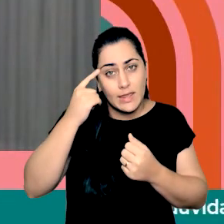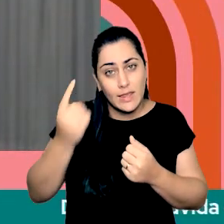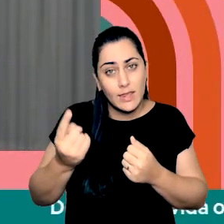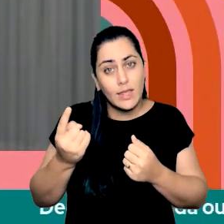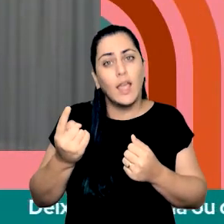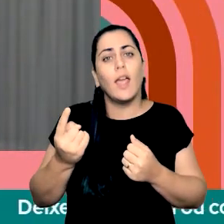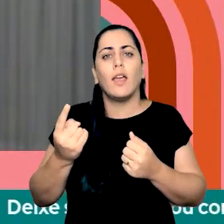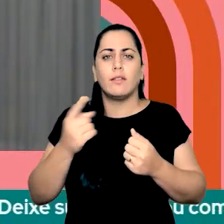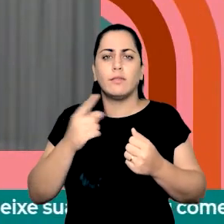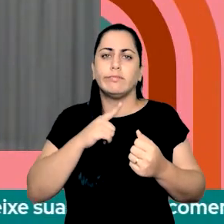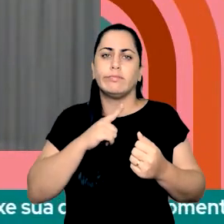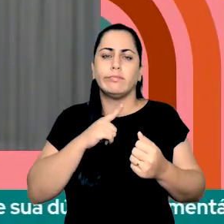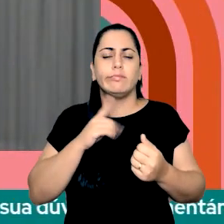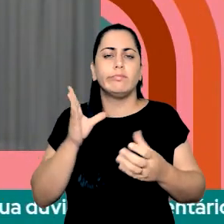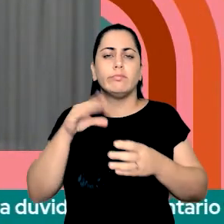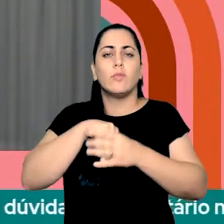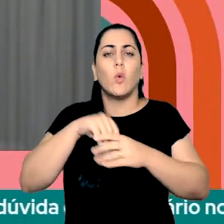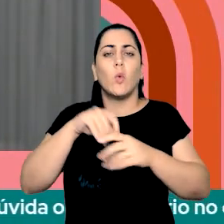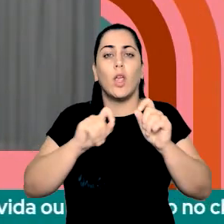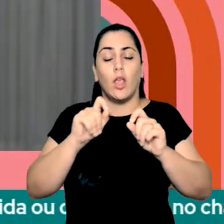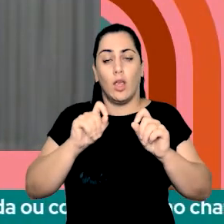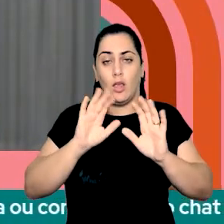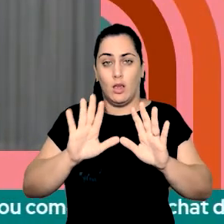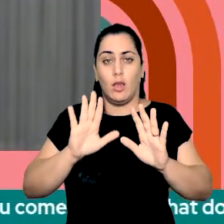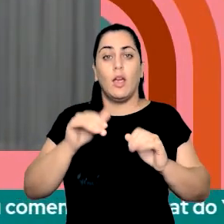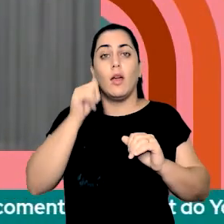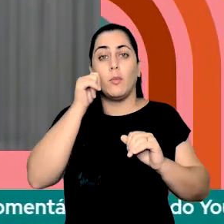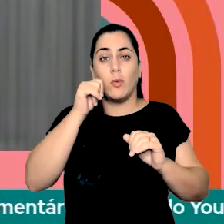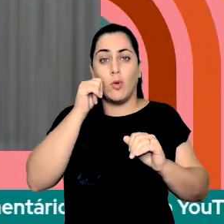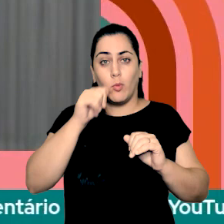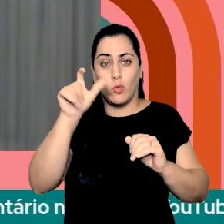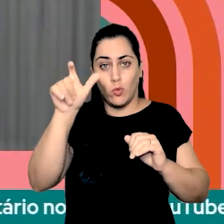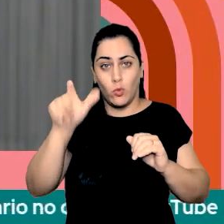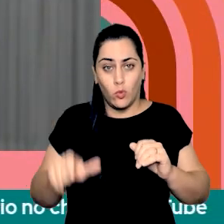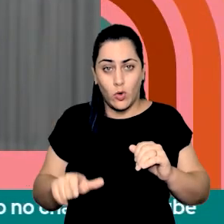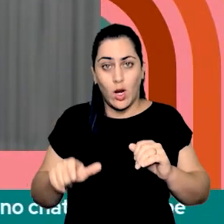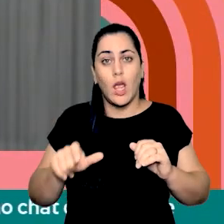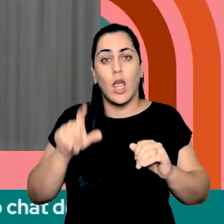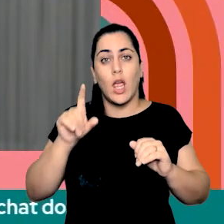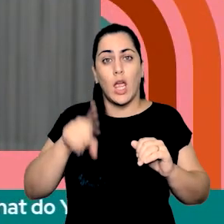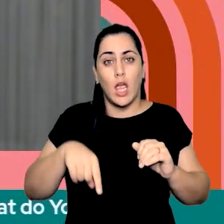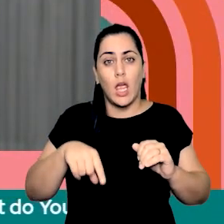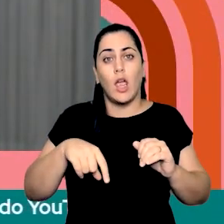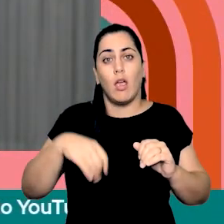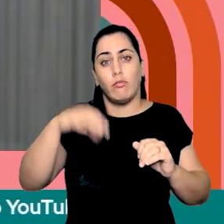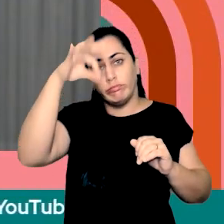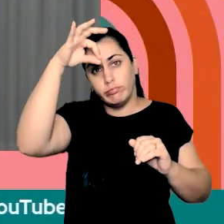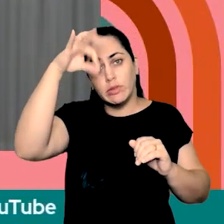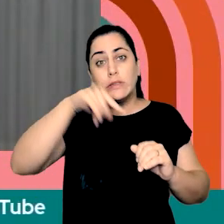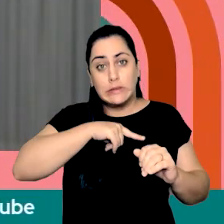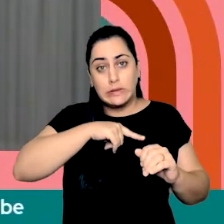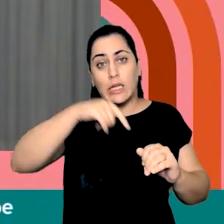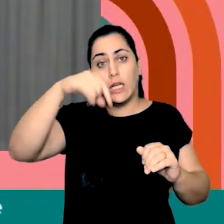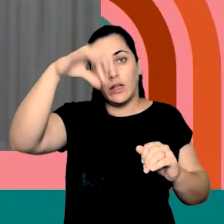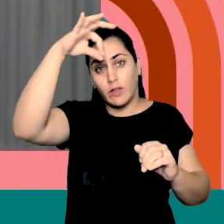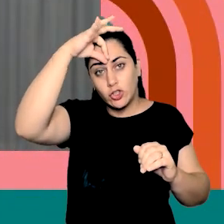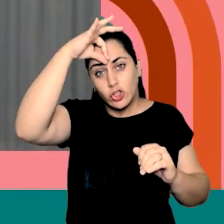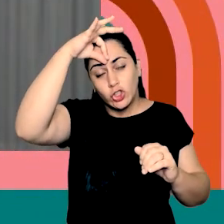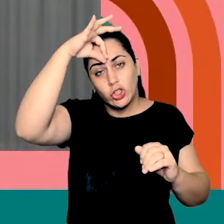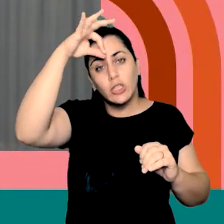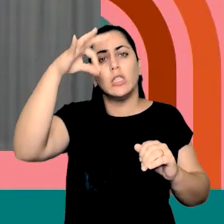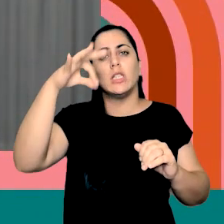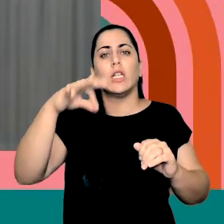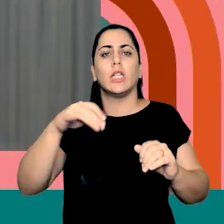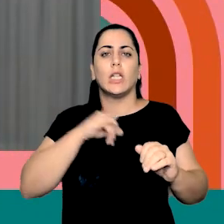acarrega. E quais são essas implicações? A mulher, essa pessoa que tem esse sexo, esse órgão sexual, essa identidade de